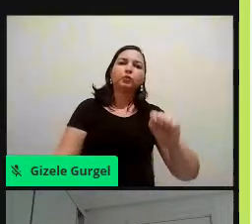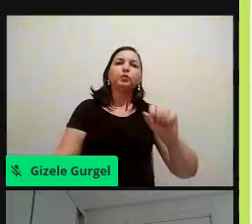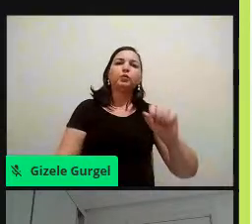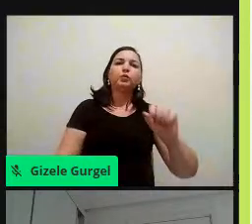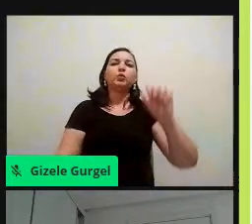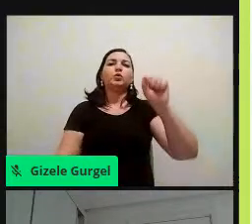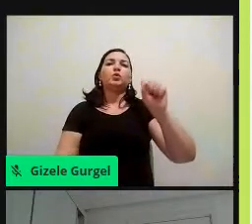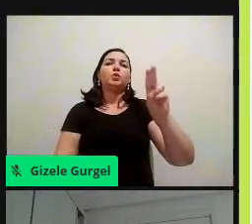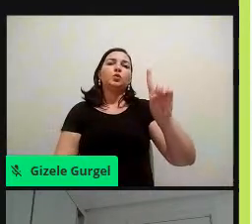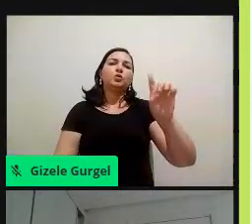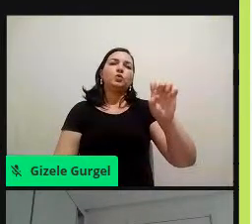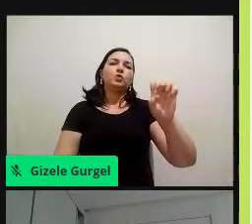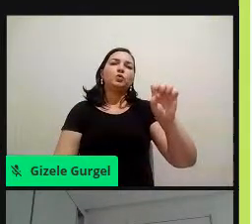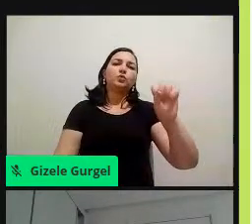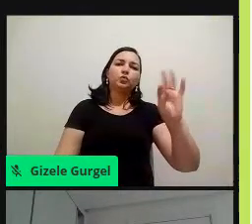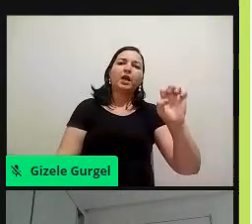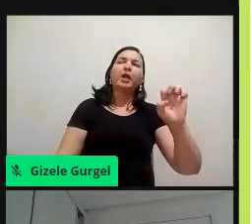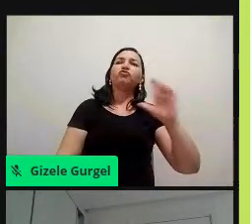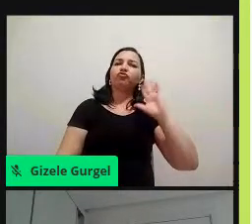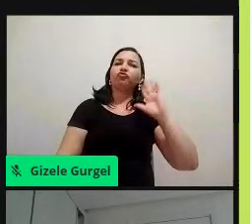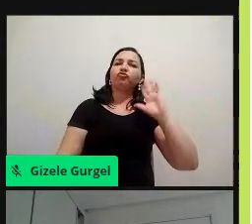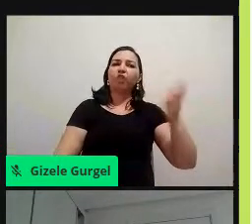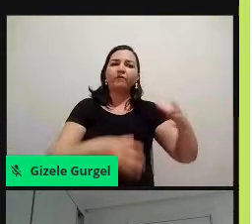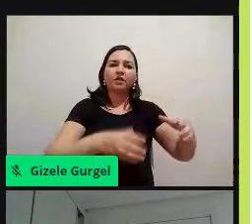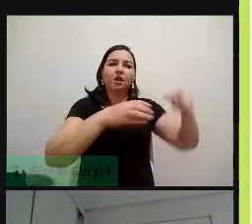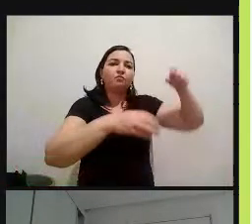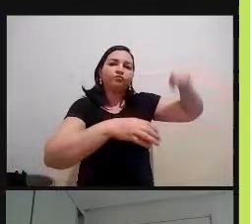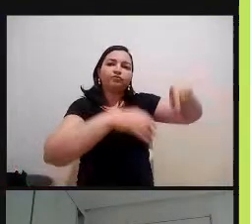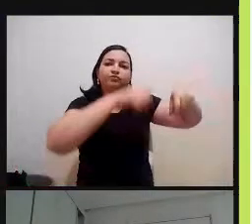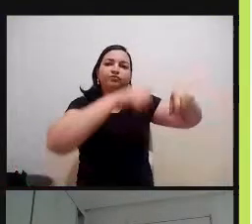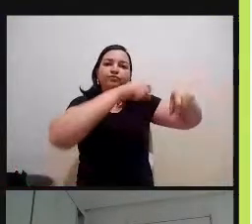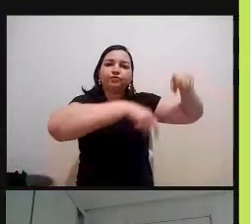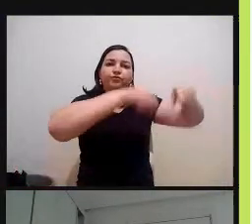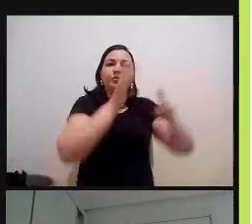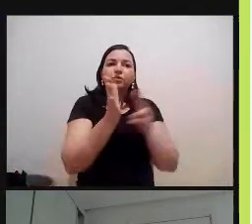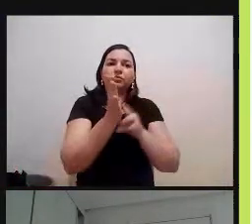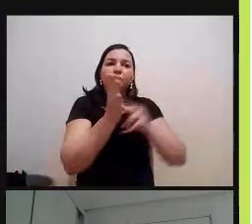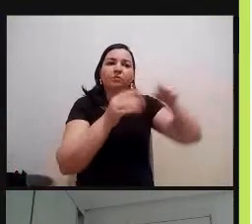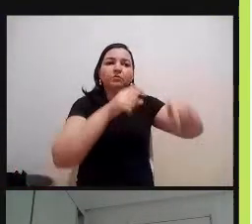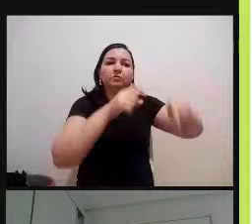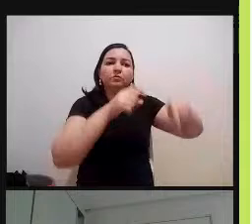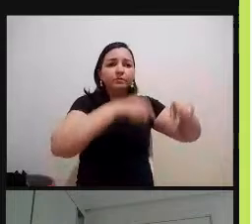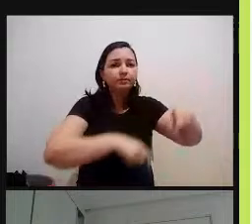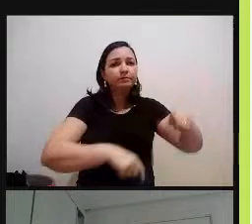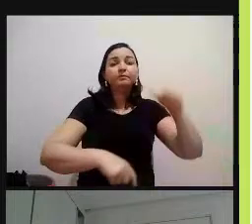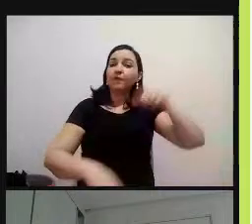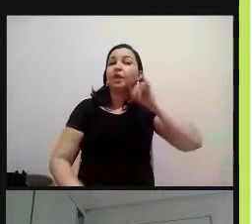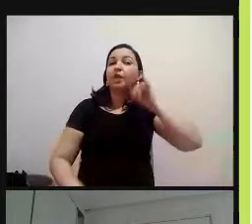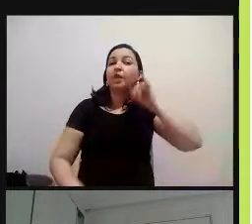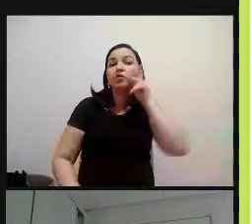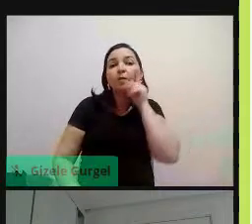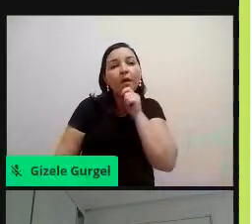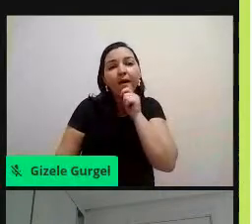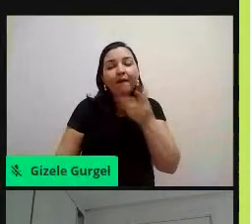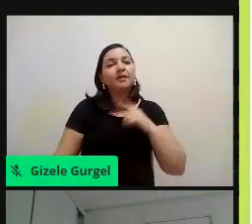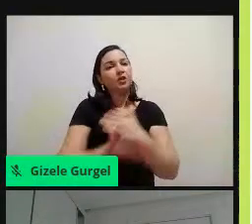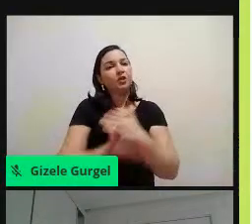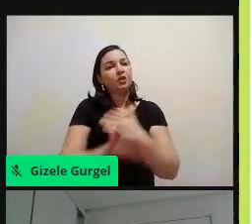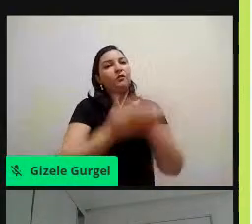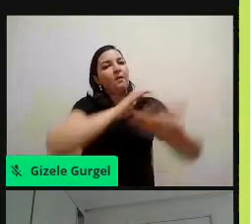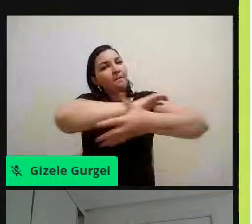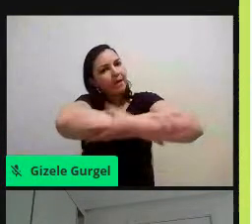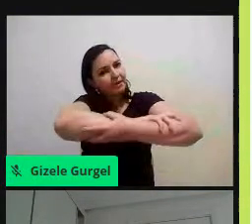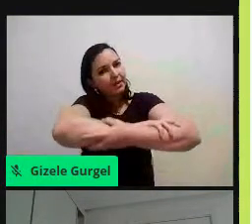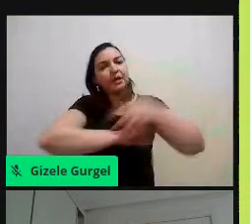coletores de bituca, mas aqui em João Pessoa ainda não tinha nada parecido, e aí fui em busca de parcerias, não é, onde cedeu todo o